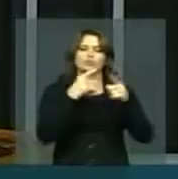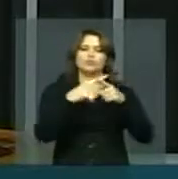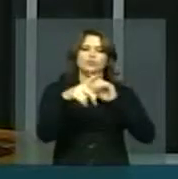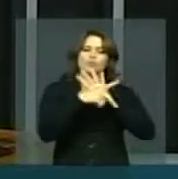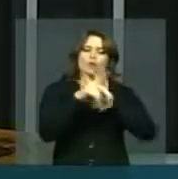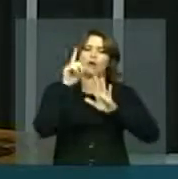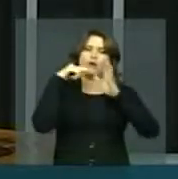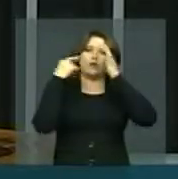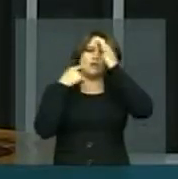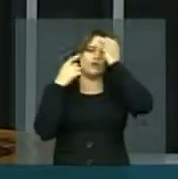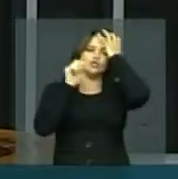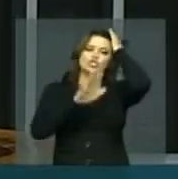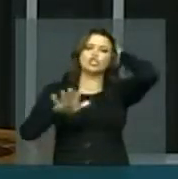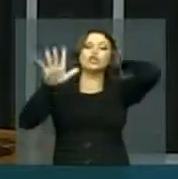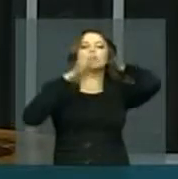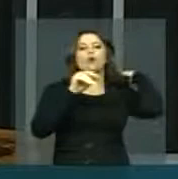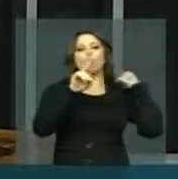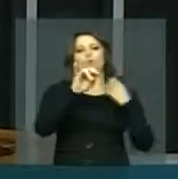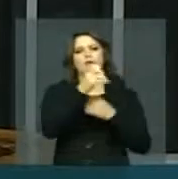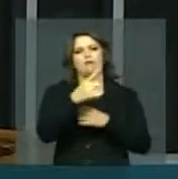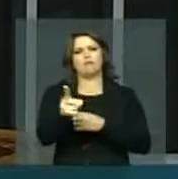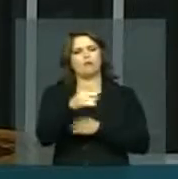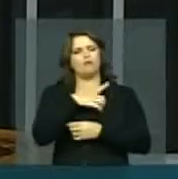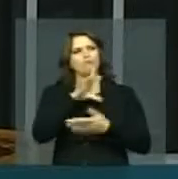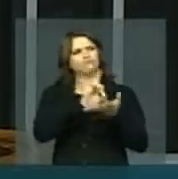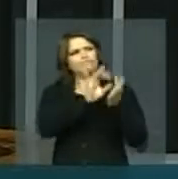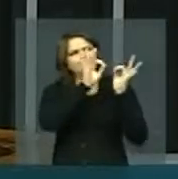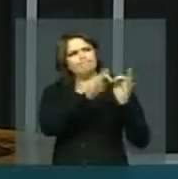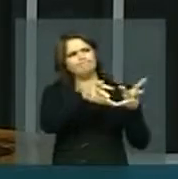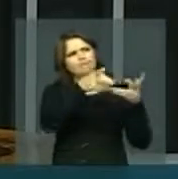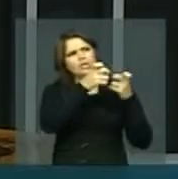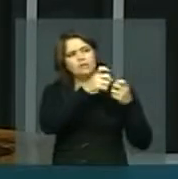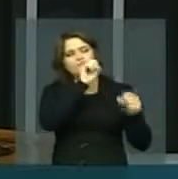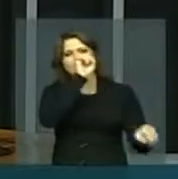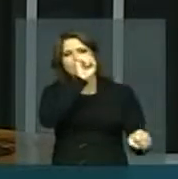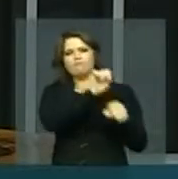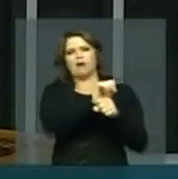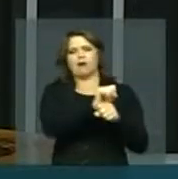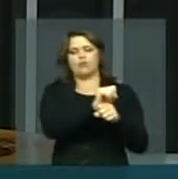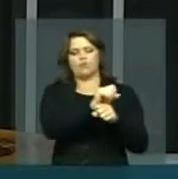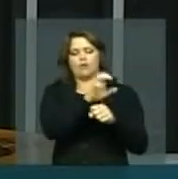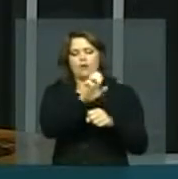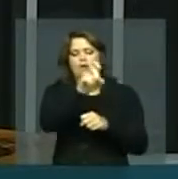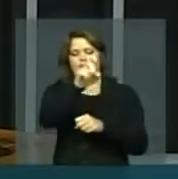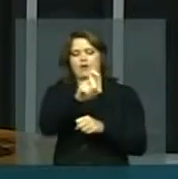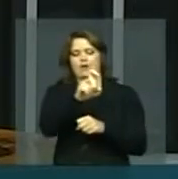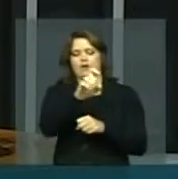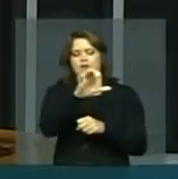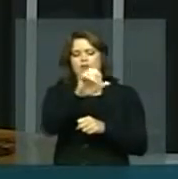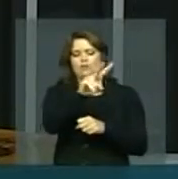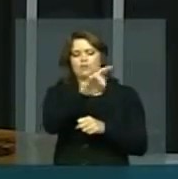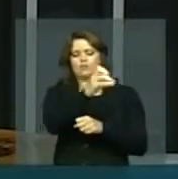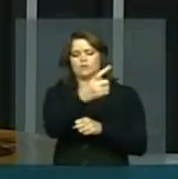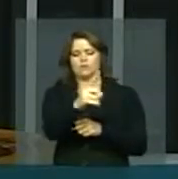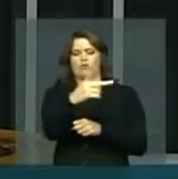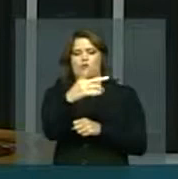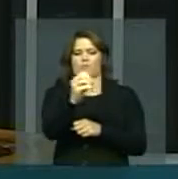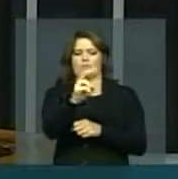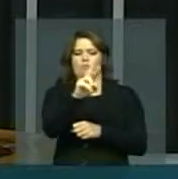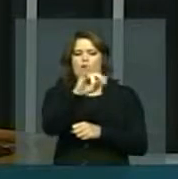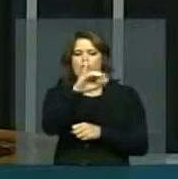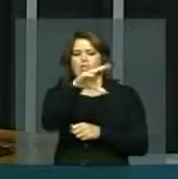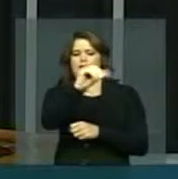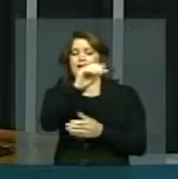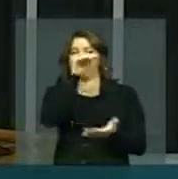advogado geral da União, de forma prudente, suspendeu a execução dessa portaria até que o